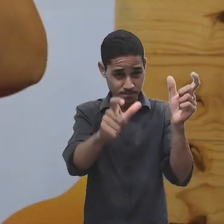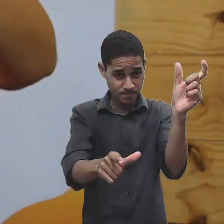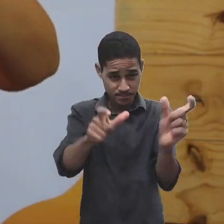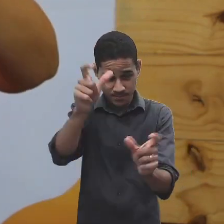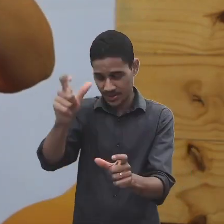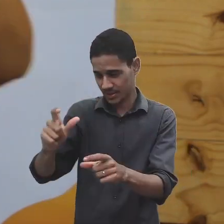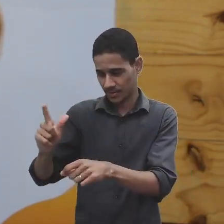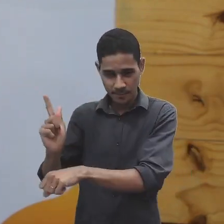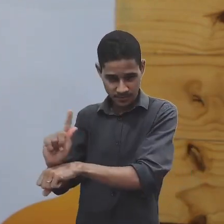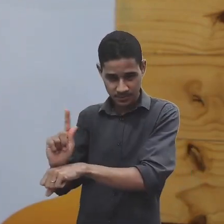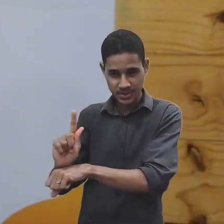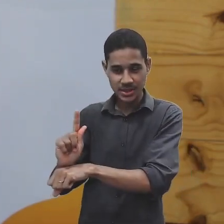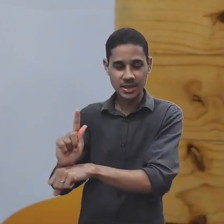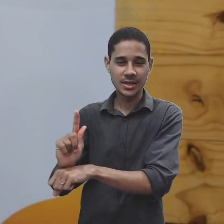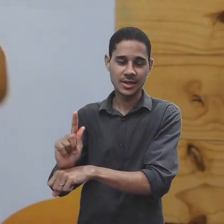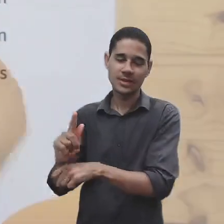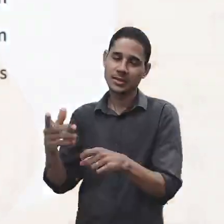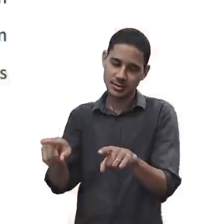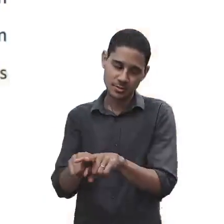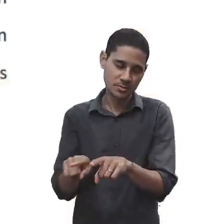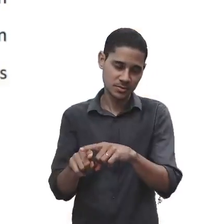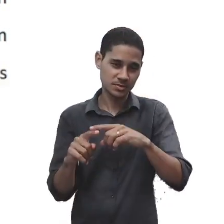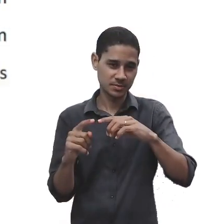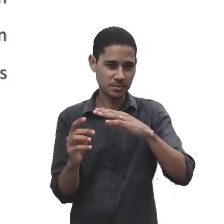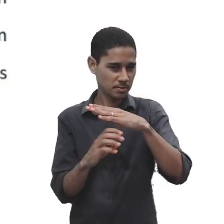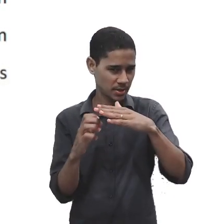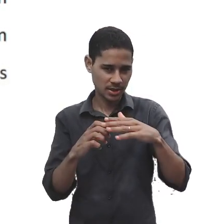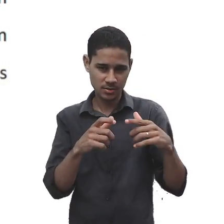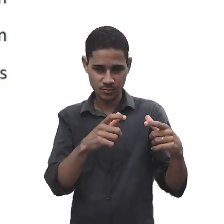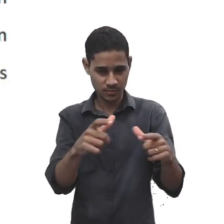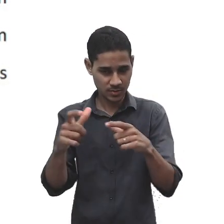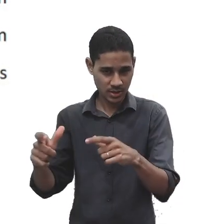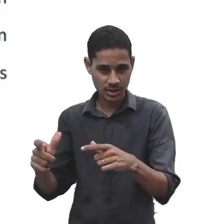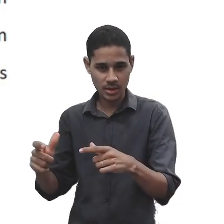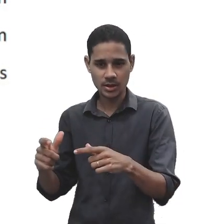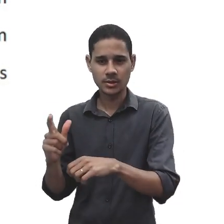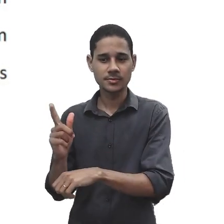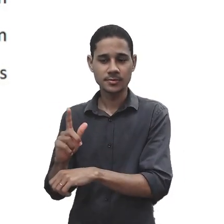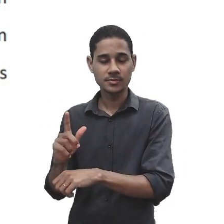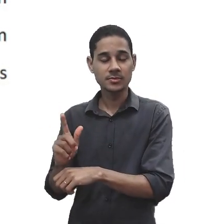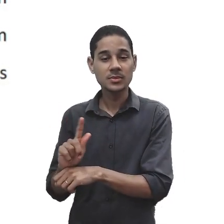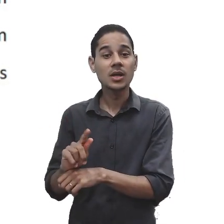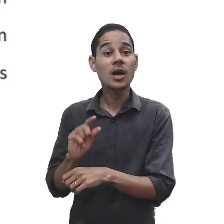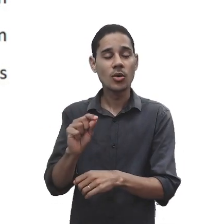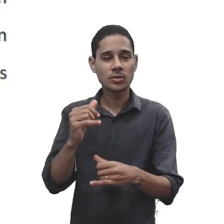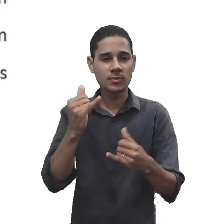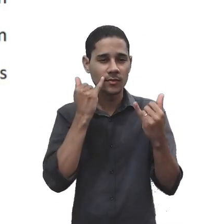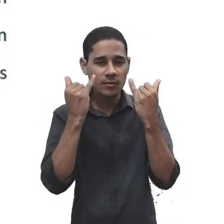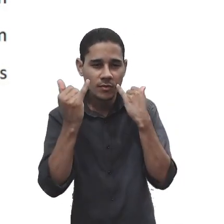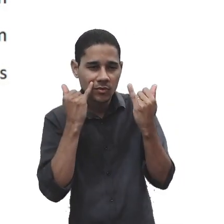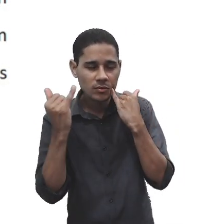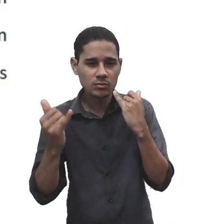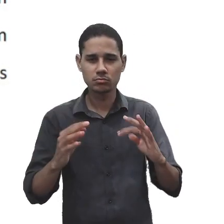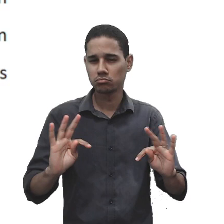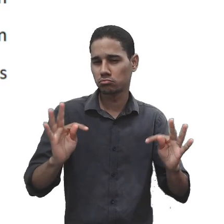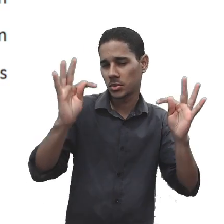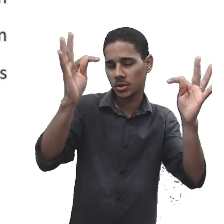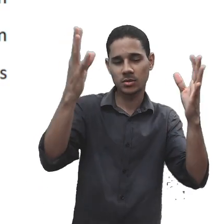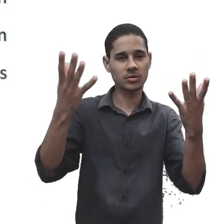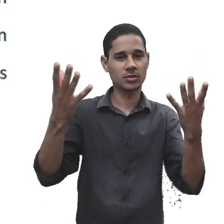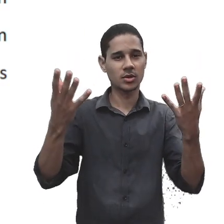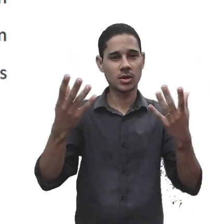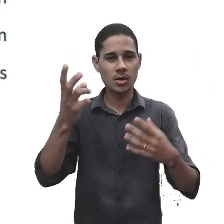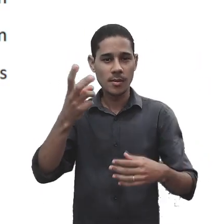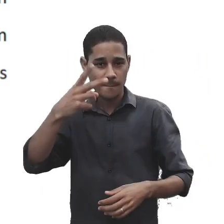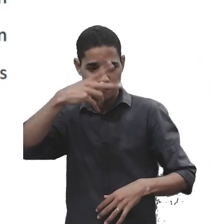consequentemente a instituição também, em nossa atualidade, as informações, tecnologias, a